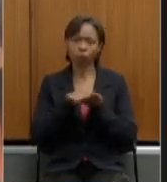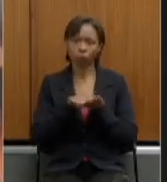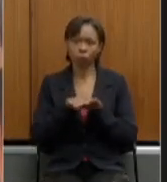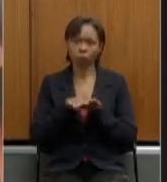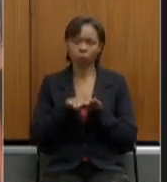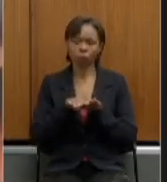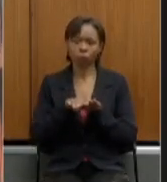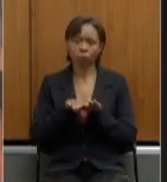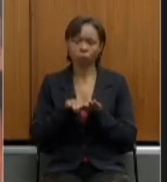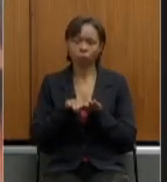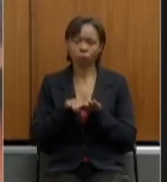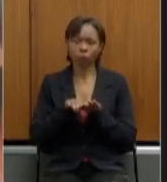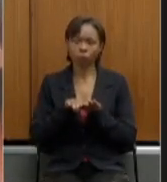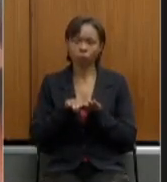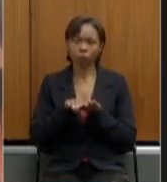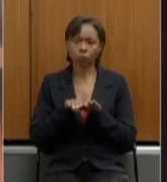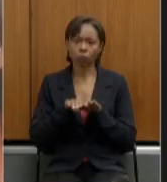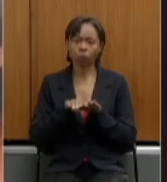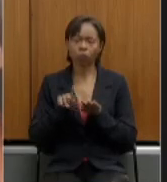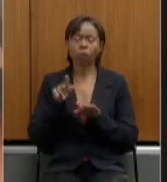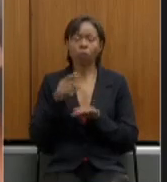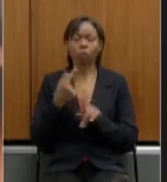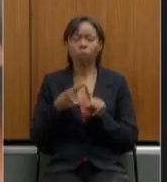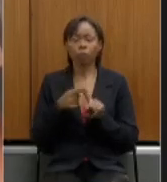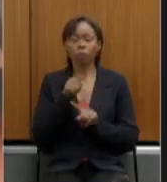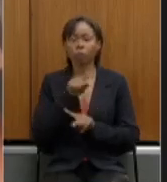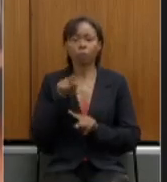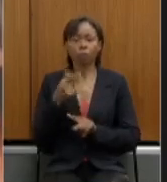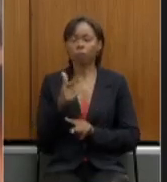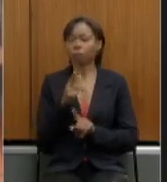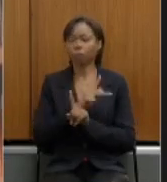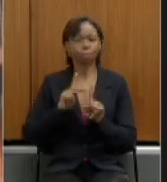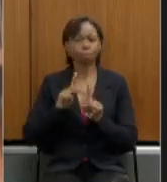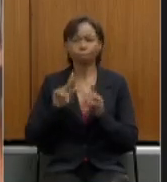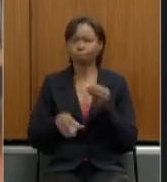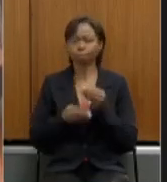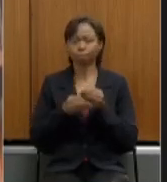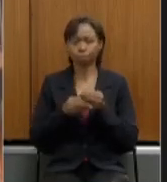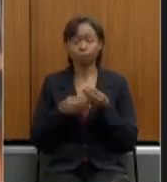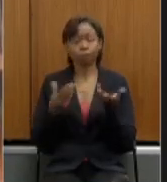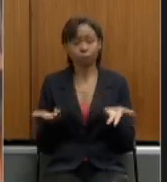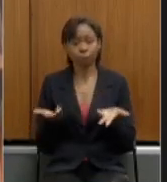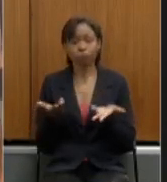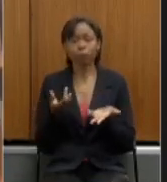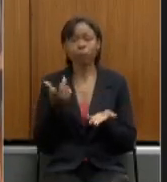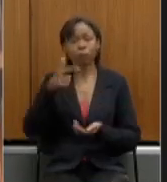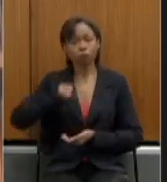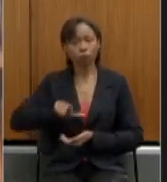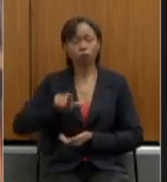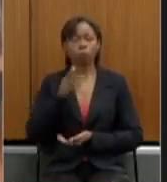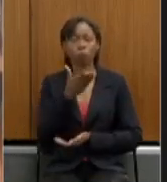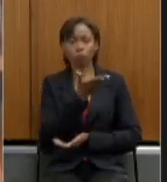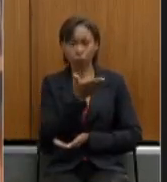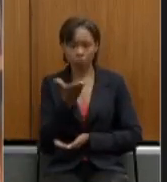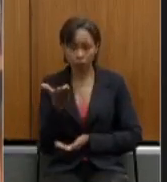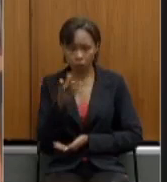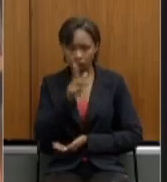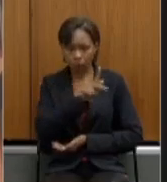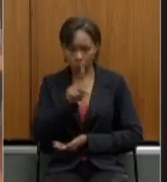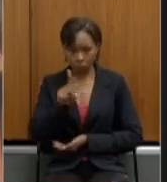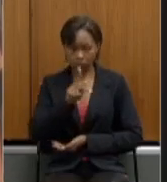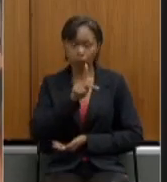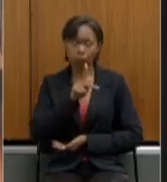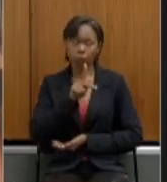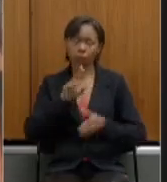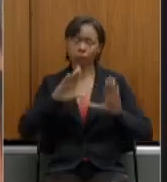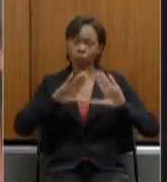porque não há para eles previdência complementar mais uma vez seu presidente deputado Agostinho Patros eu